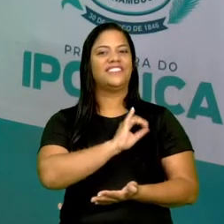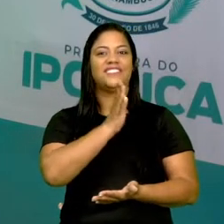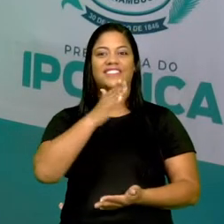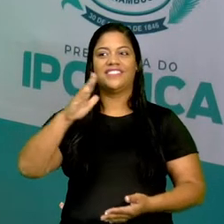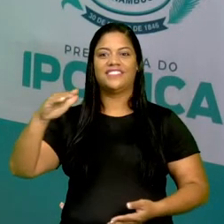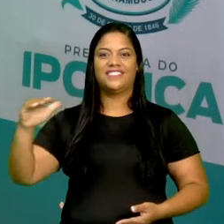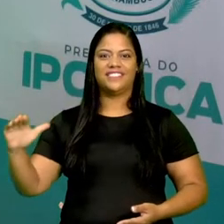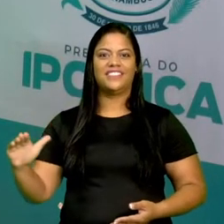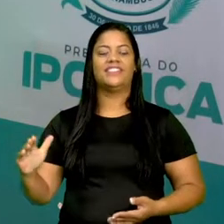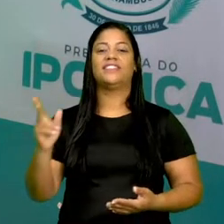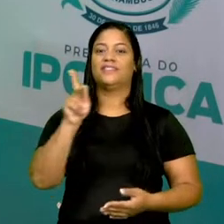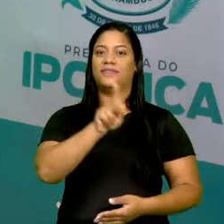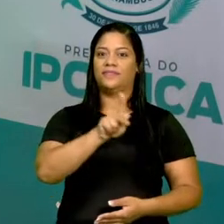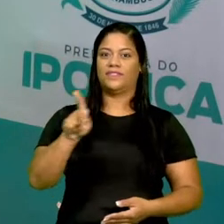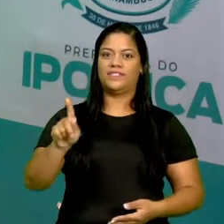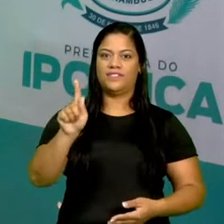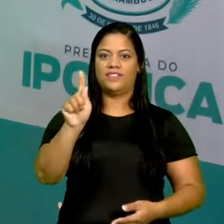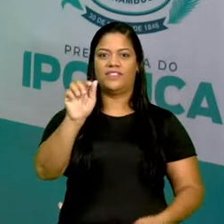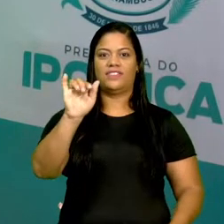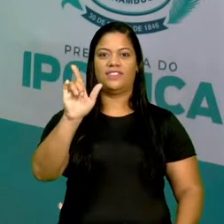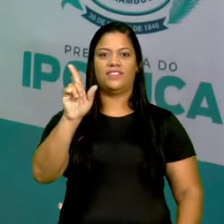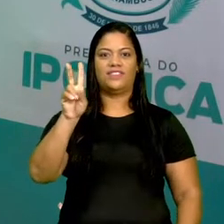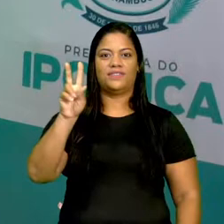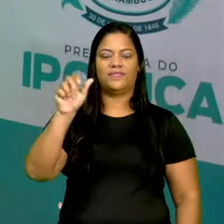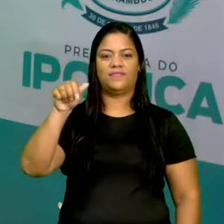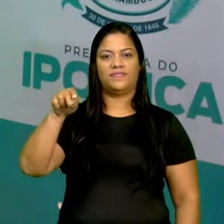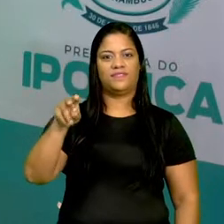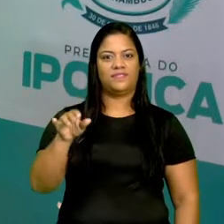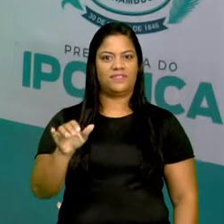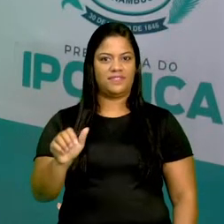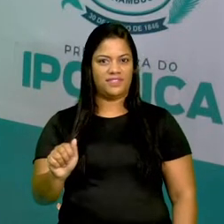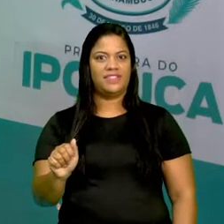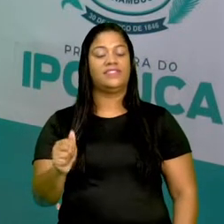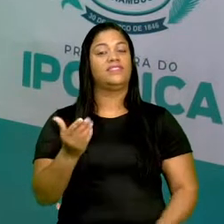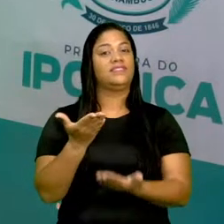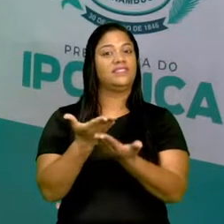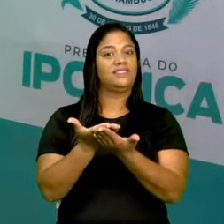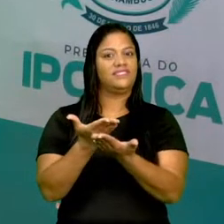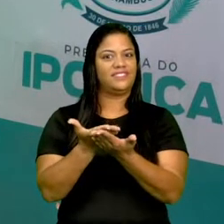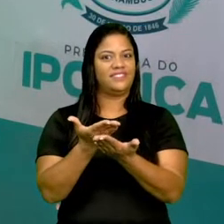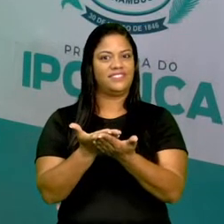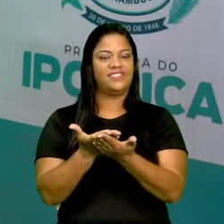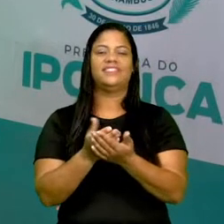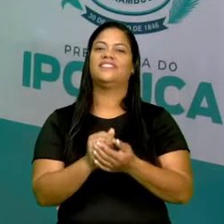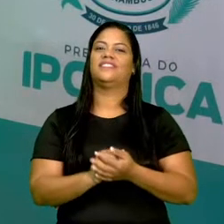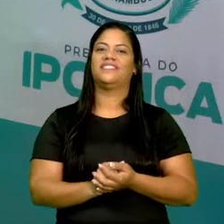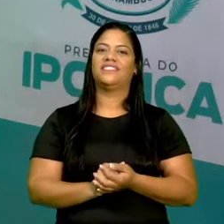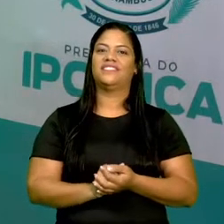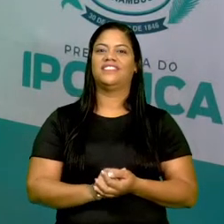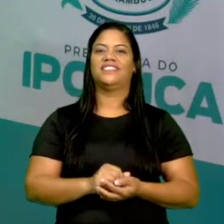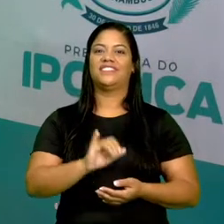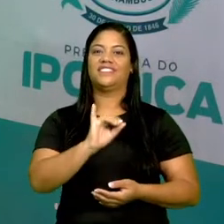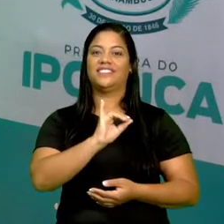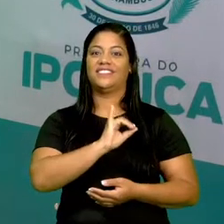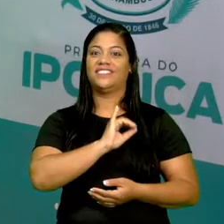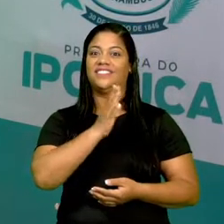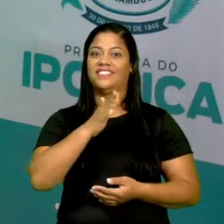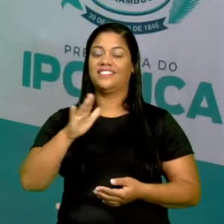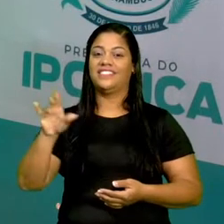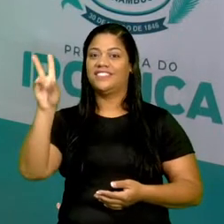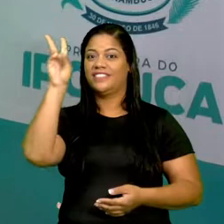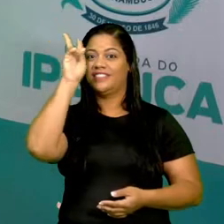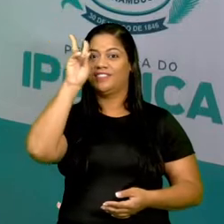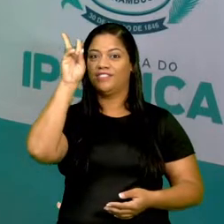Aqui quem vos fala é a professora Gilvânia Gomes. Estamos em mais uma aula do projeto a aula de